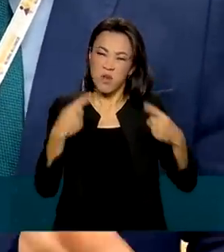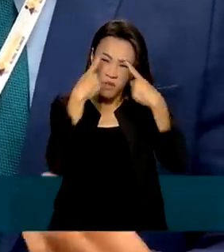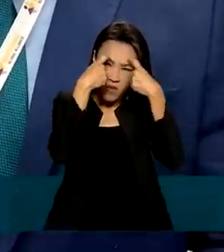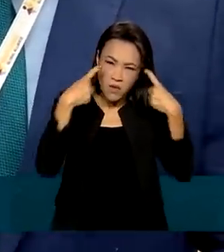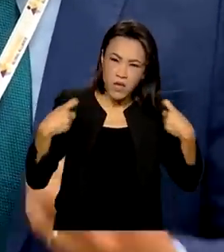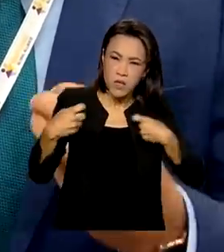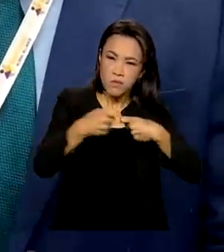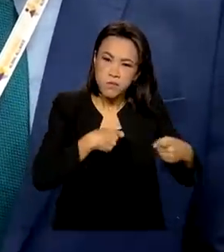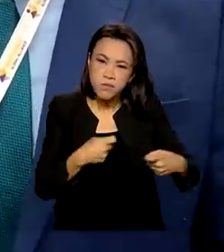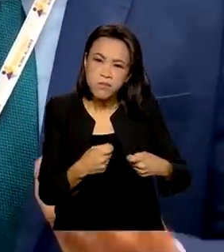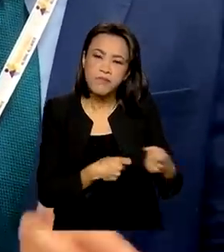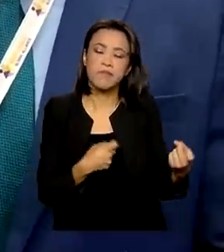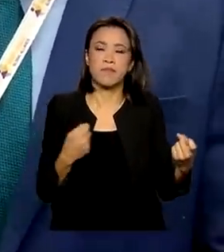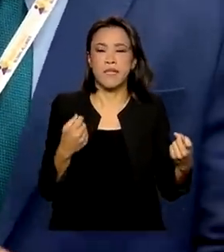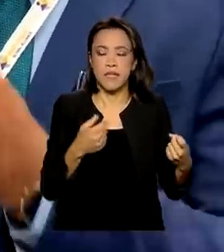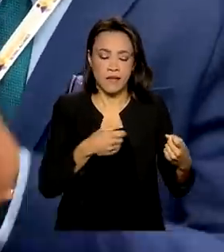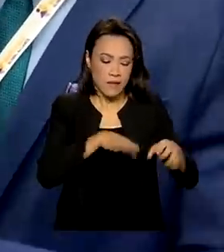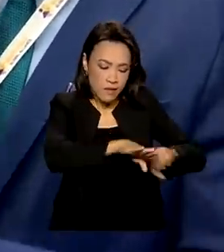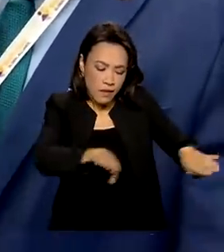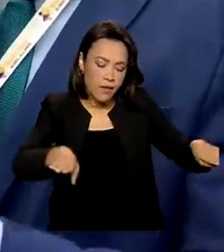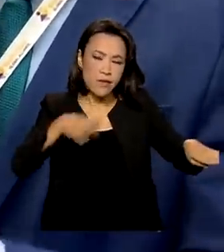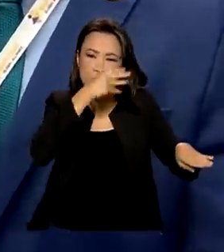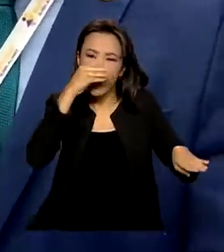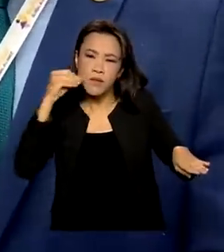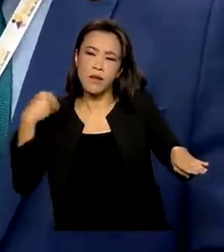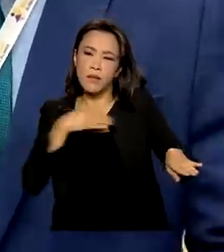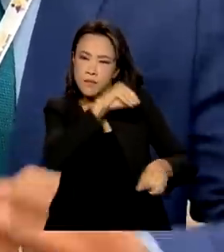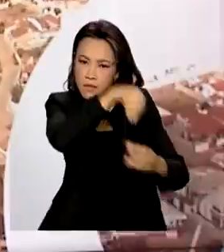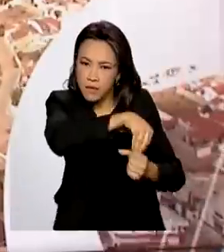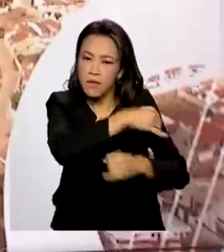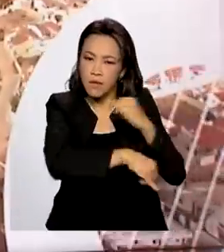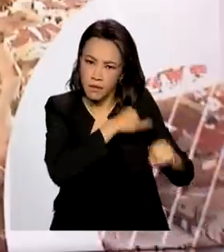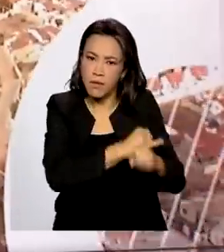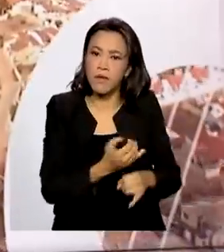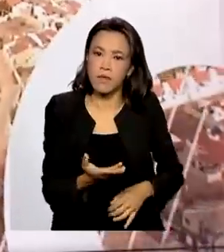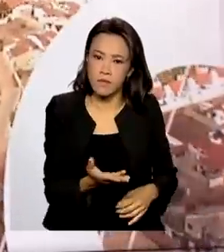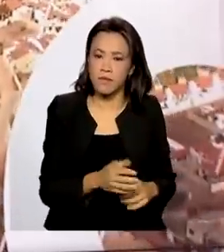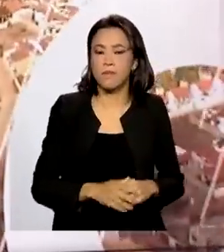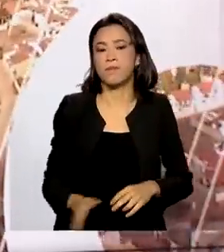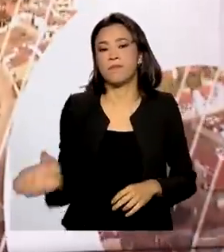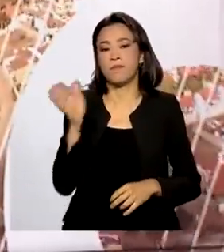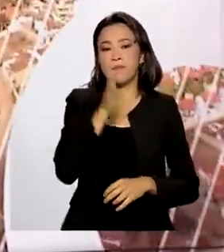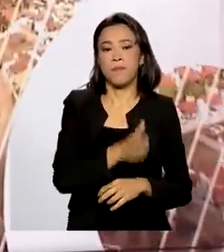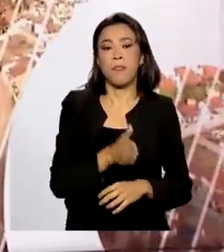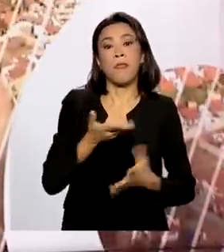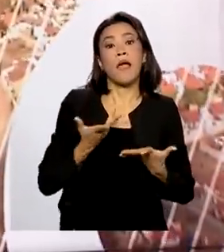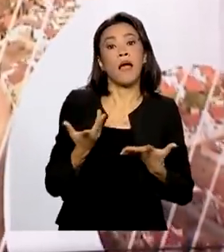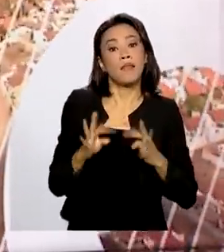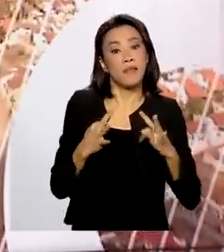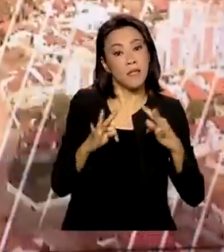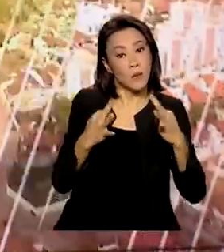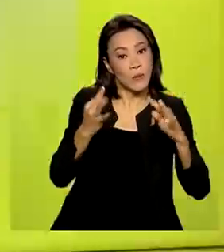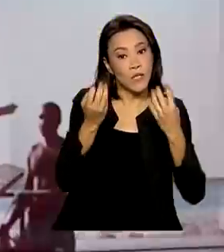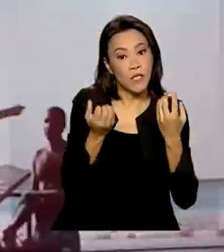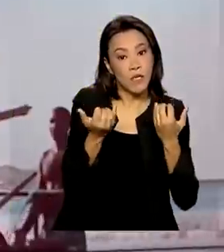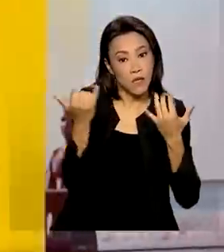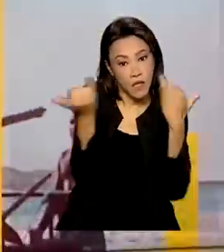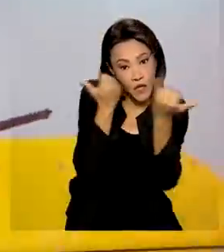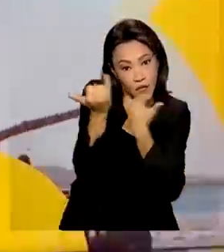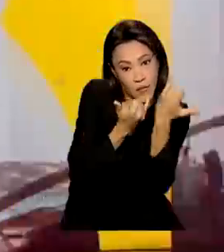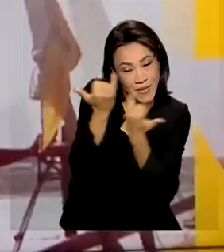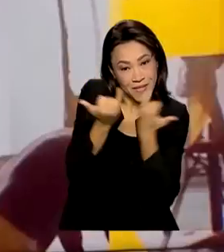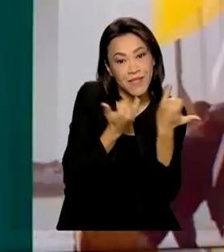violência sexual contra as crianças e adolescentes no meio virtual, na internet. A tecnologia da informação a serviço da saúde.